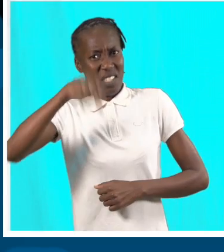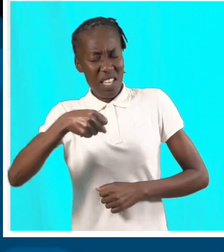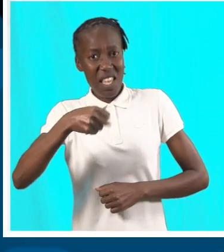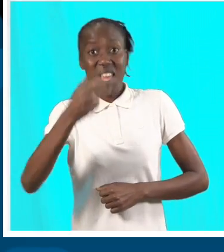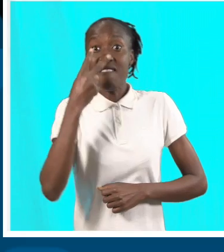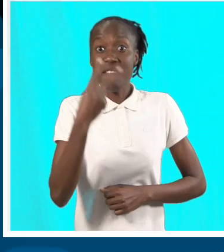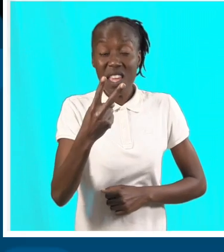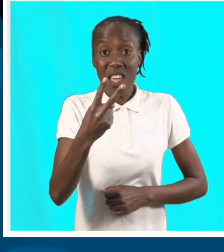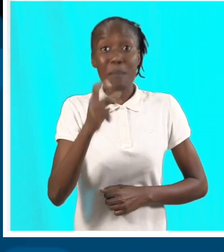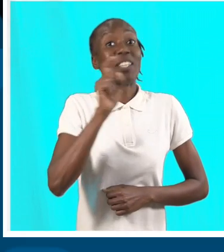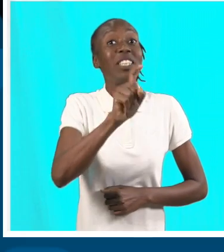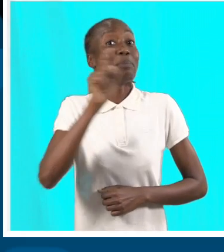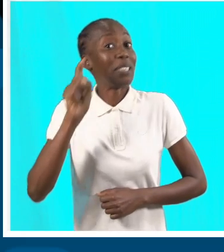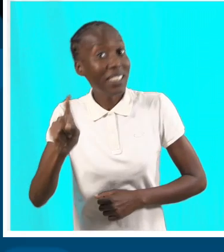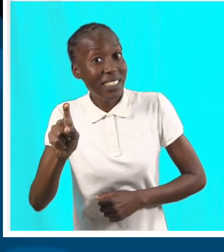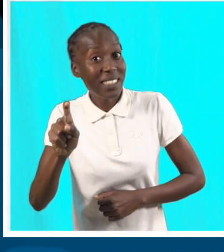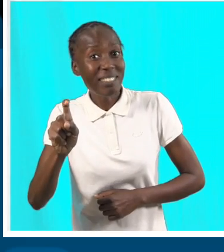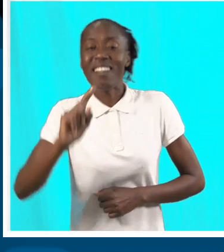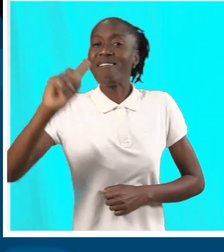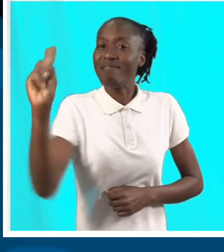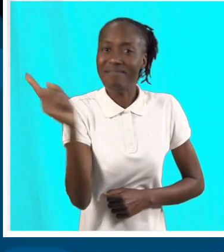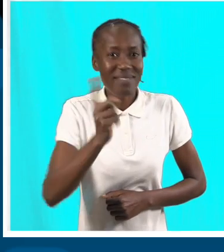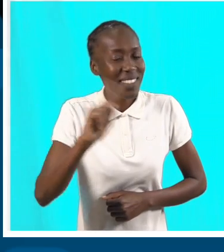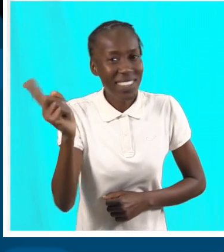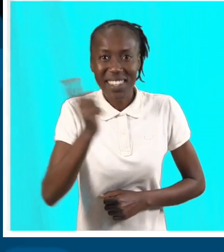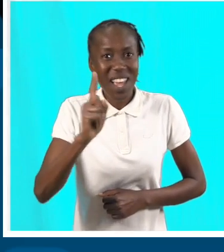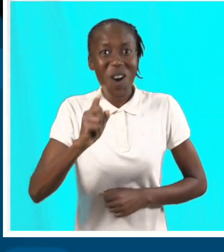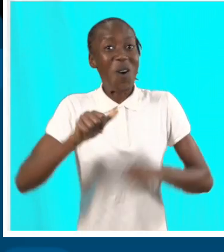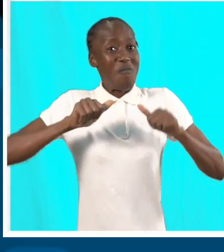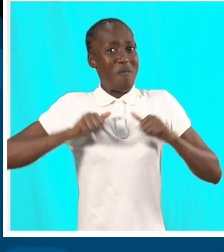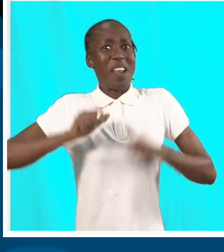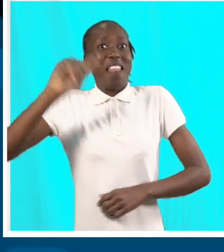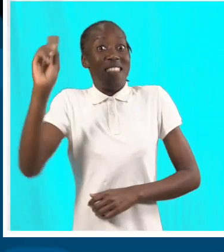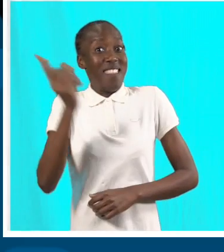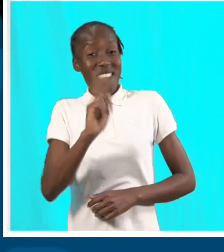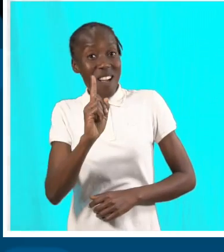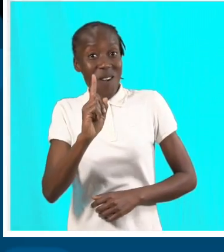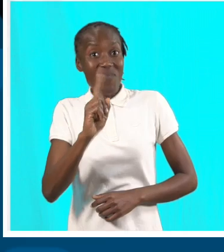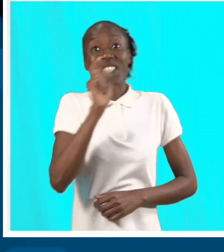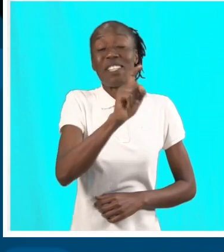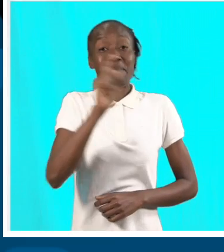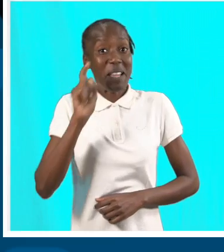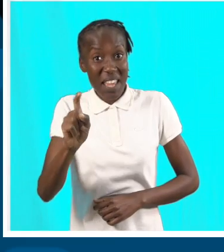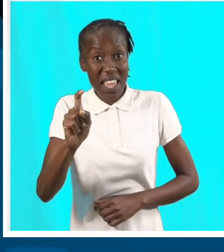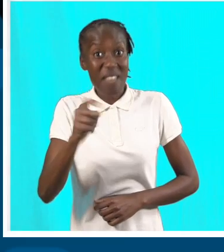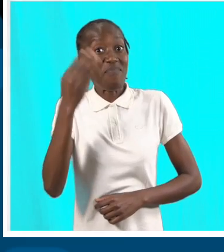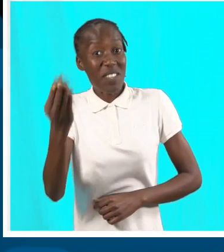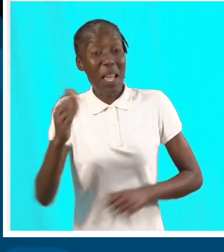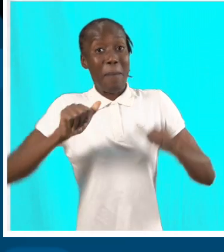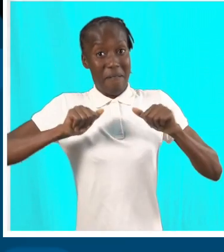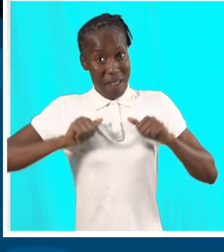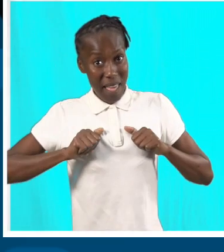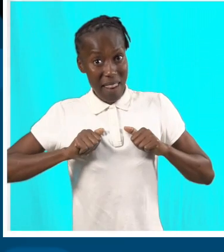Mafalala assim, mas viu de Espamanil? Ele disse que não, não é Mafalala onde você foi, é Espamanil.